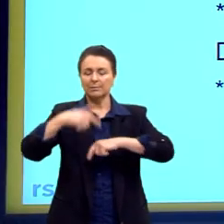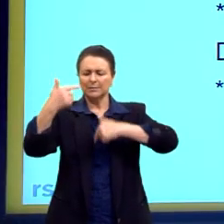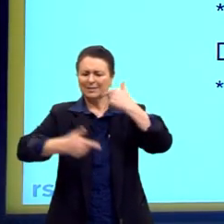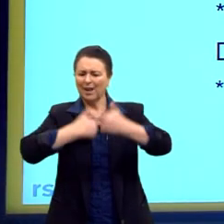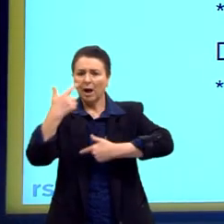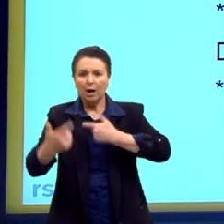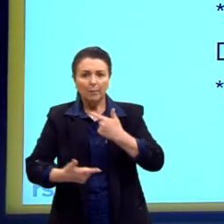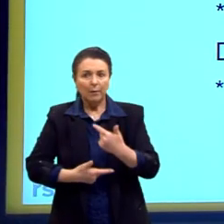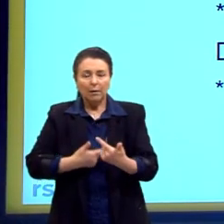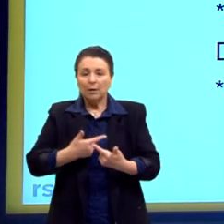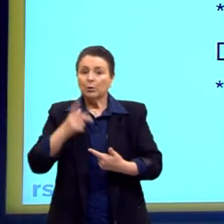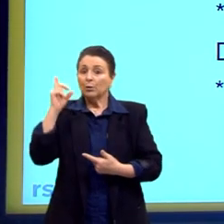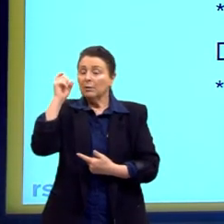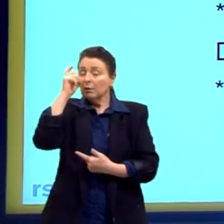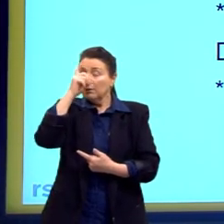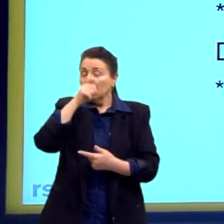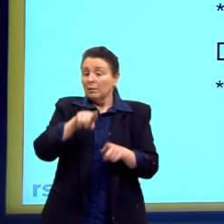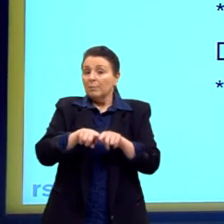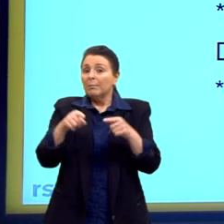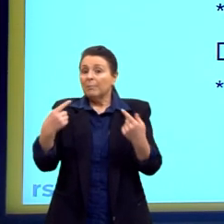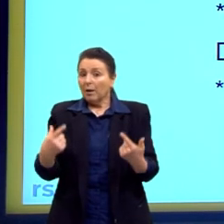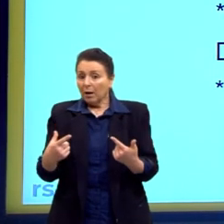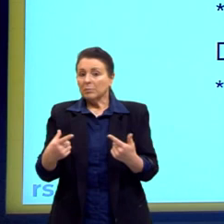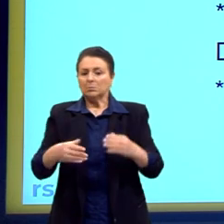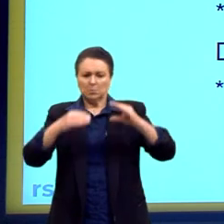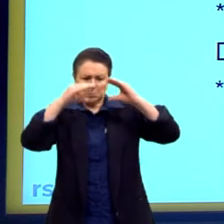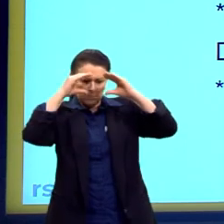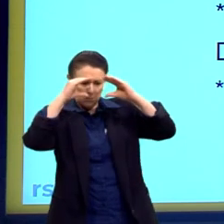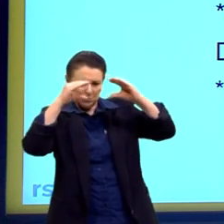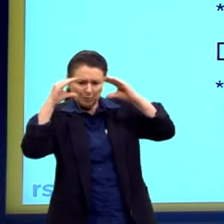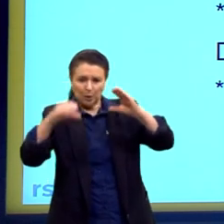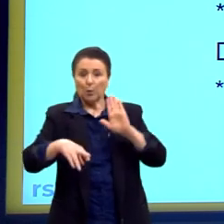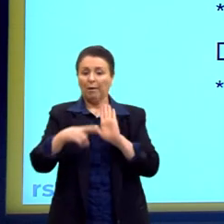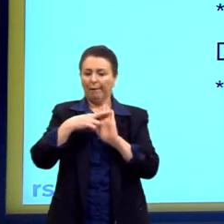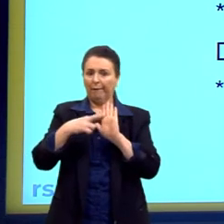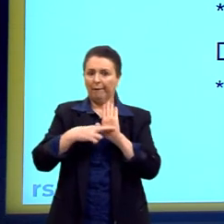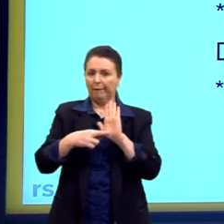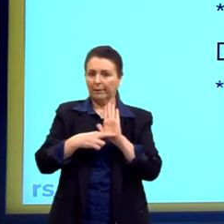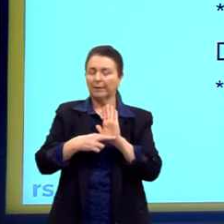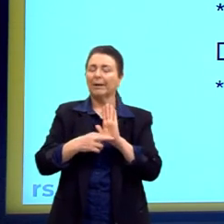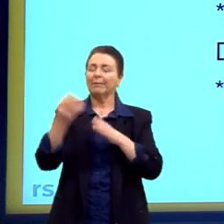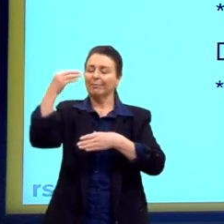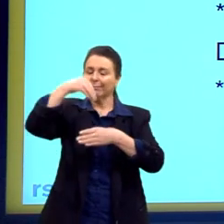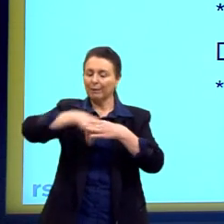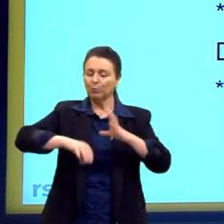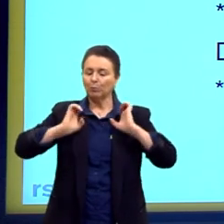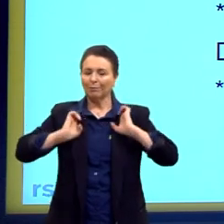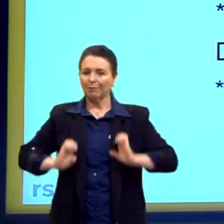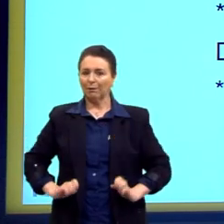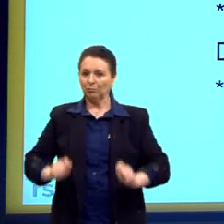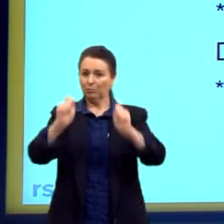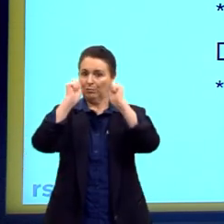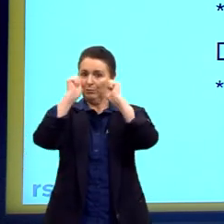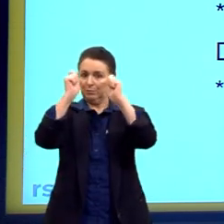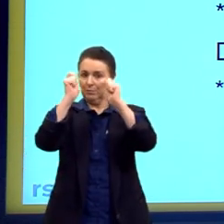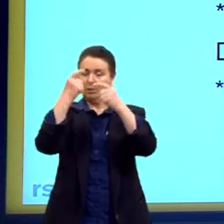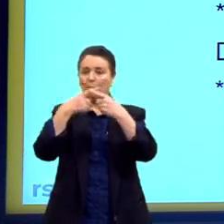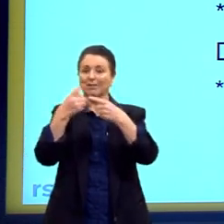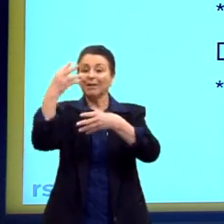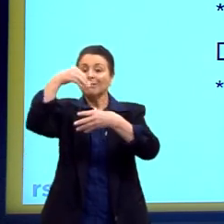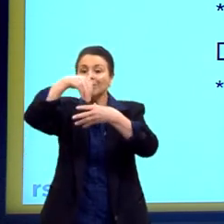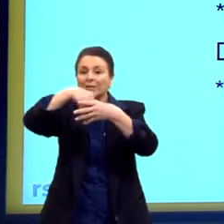árduo, disciplina, está dentro da ética protestante, porque seria pelo trabalho que nós nos